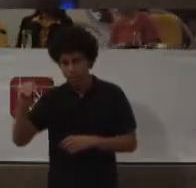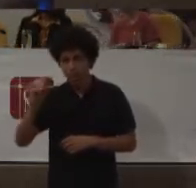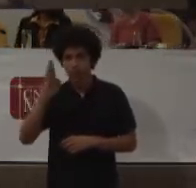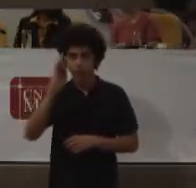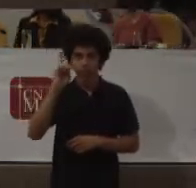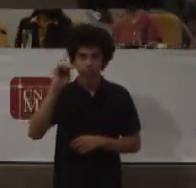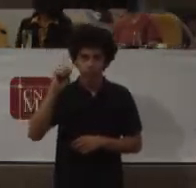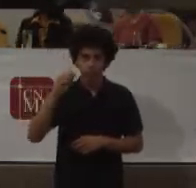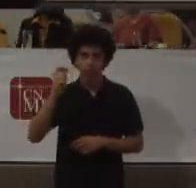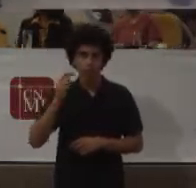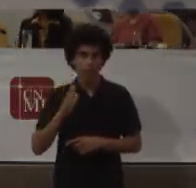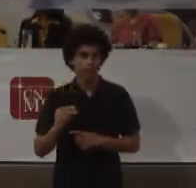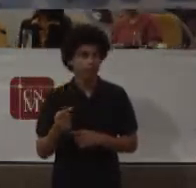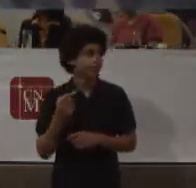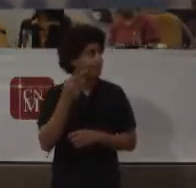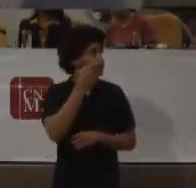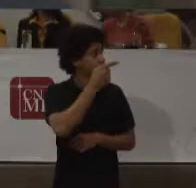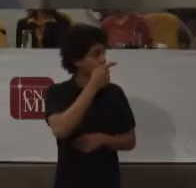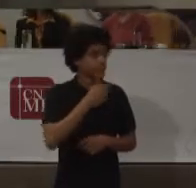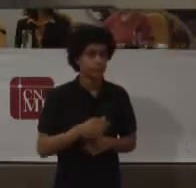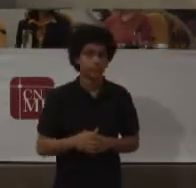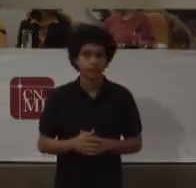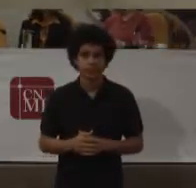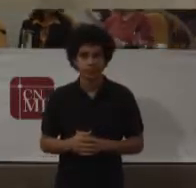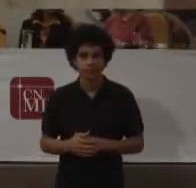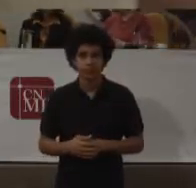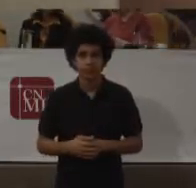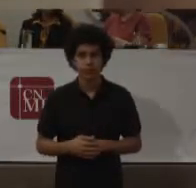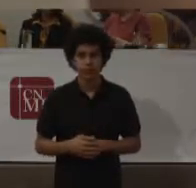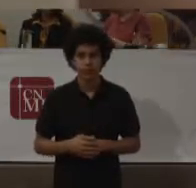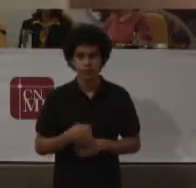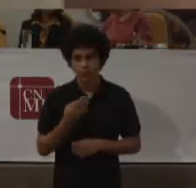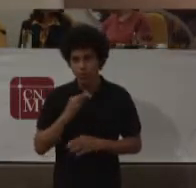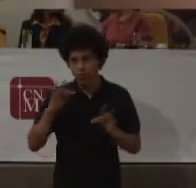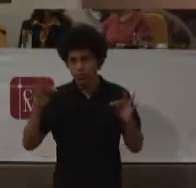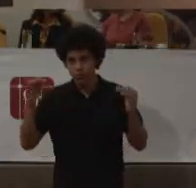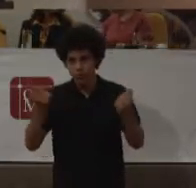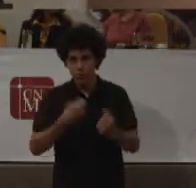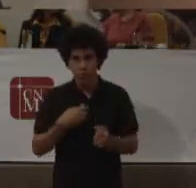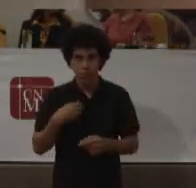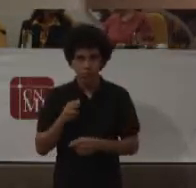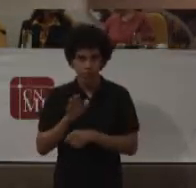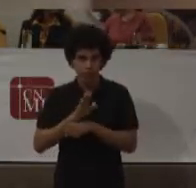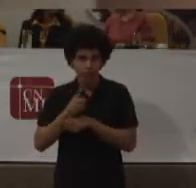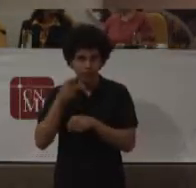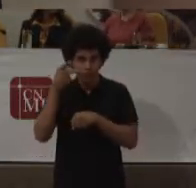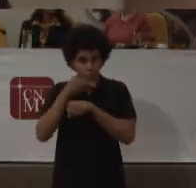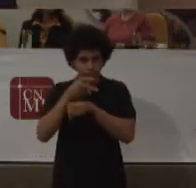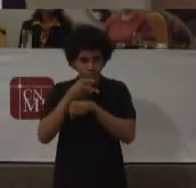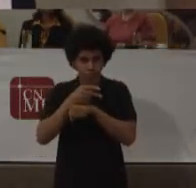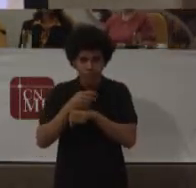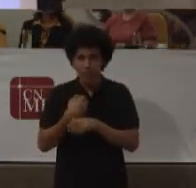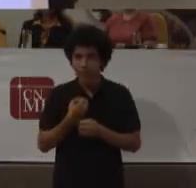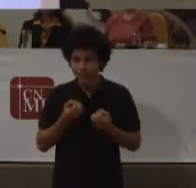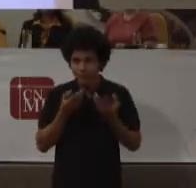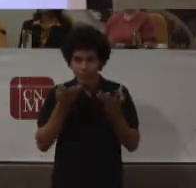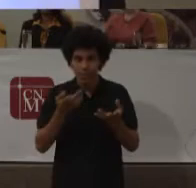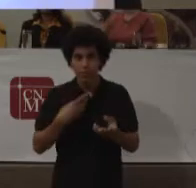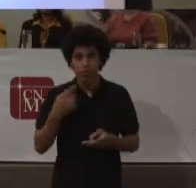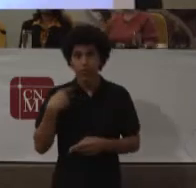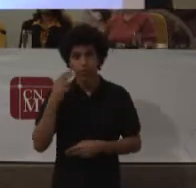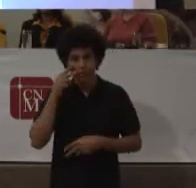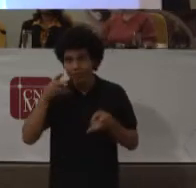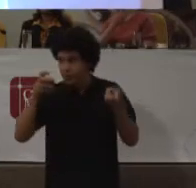Bom dia a todos Estou gravando Essa brevíssima mensagem Porque como podem perceber Eu não pude estar Fisicamente presente